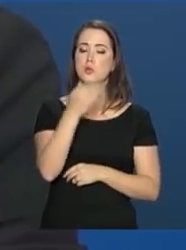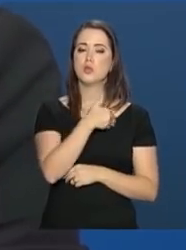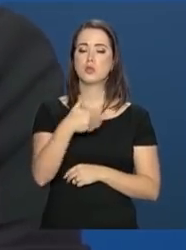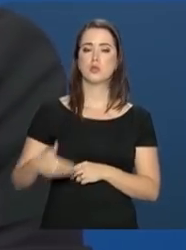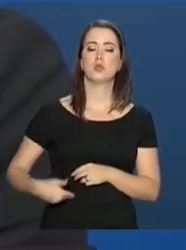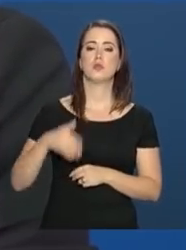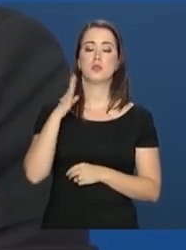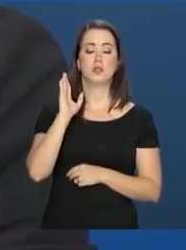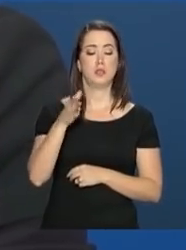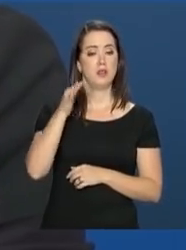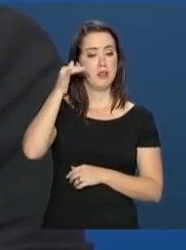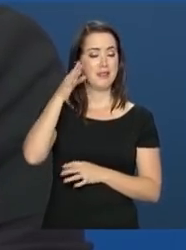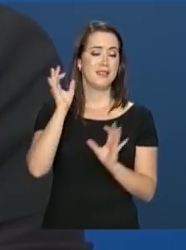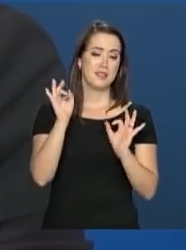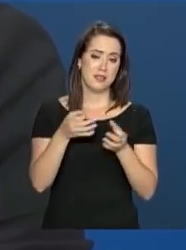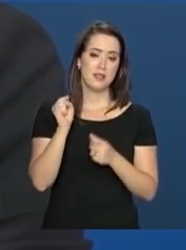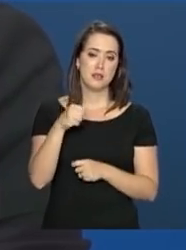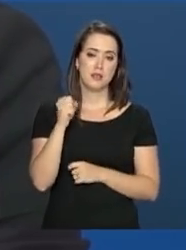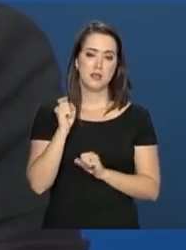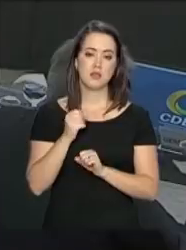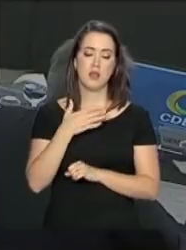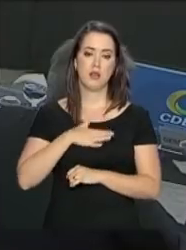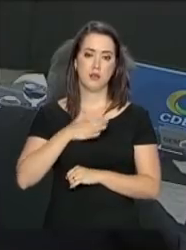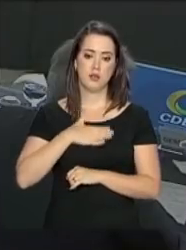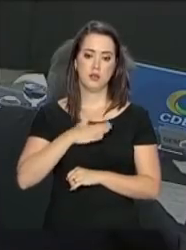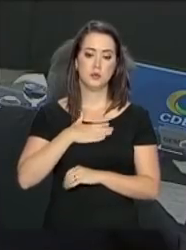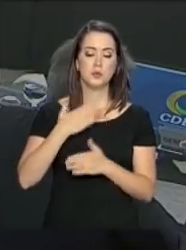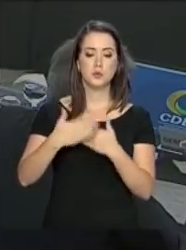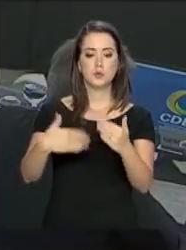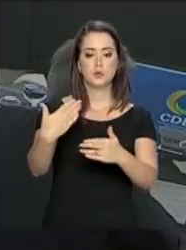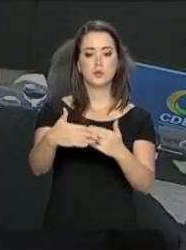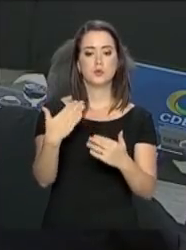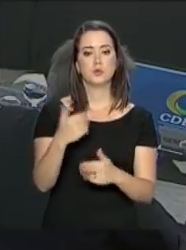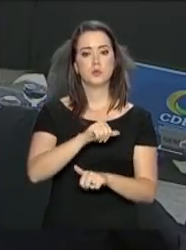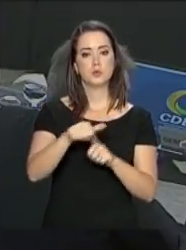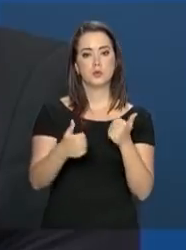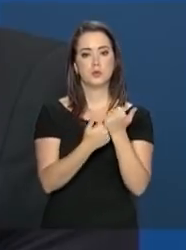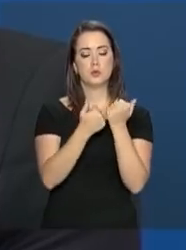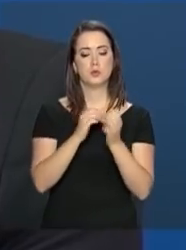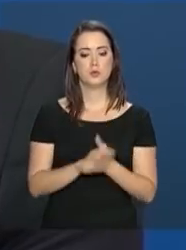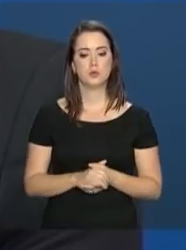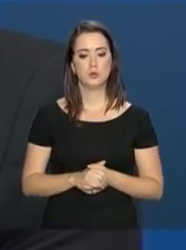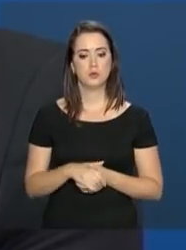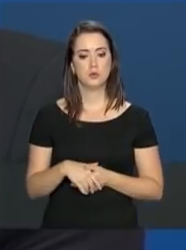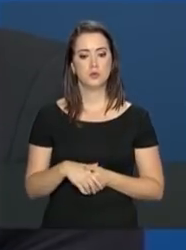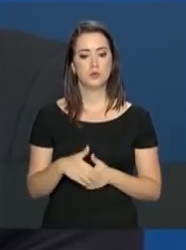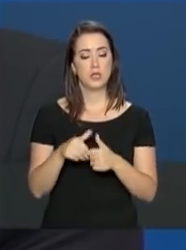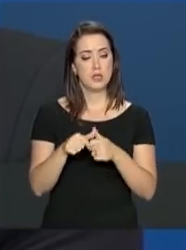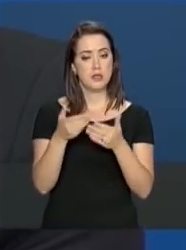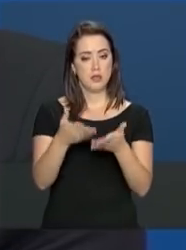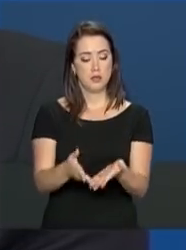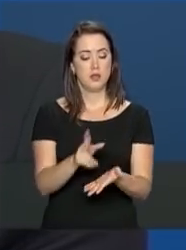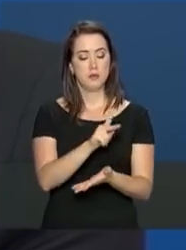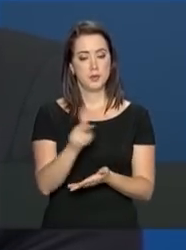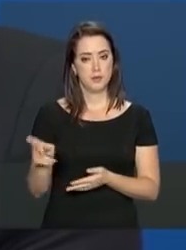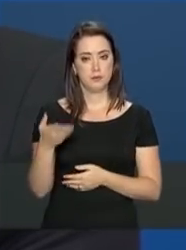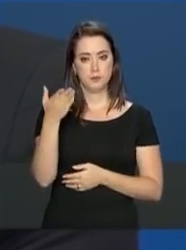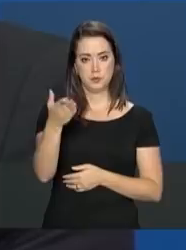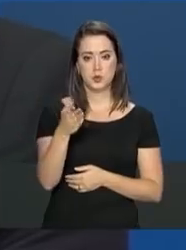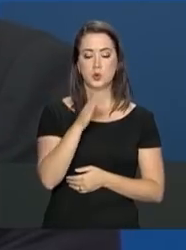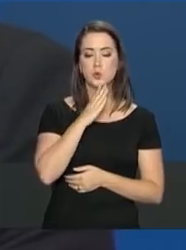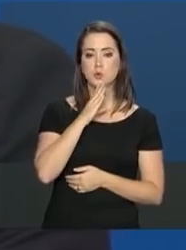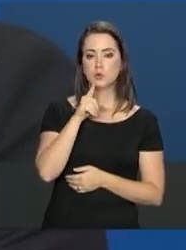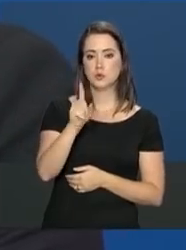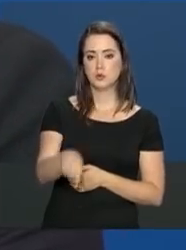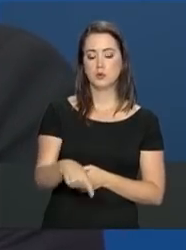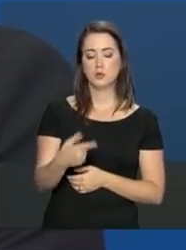públicas e evidenciou a tranquilidade no processo de transição. Fica aqui, presidente, o reconhecimento